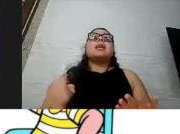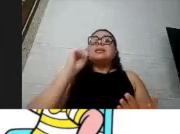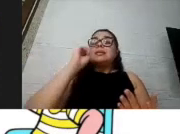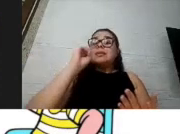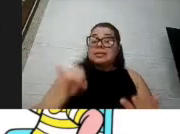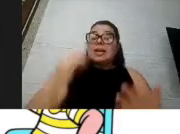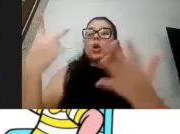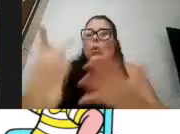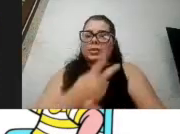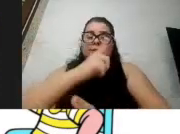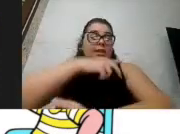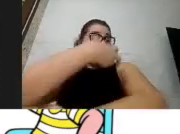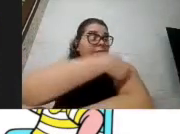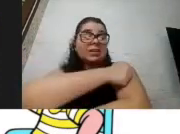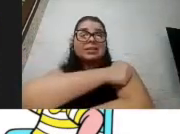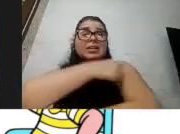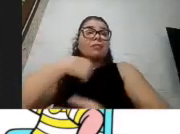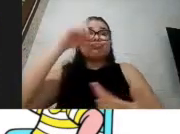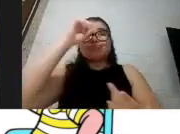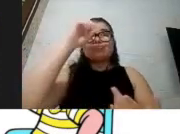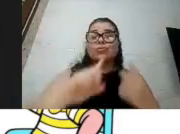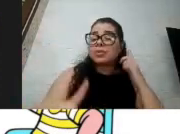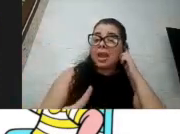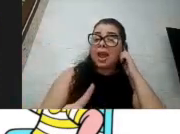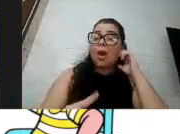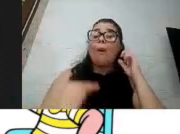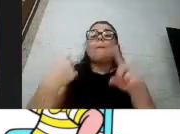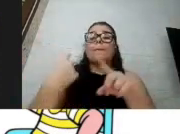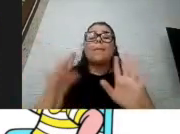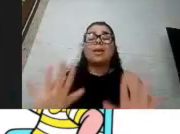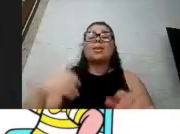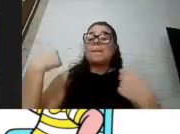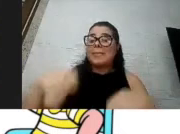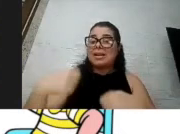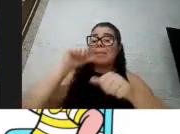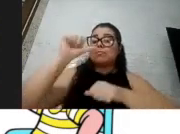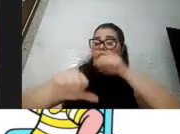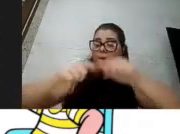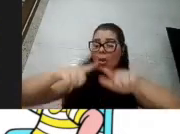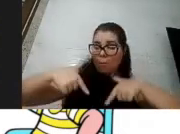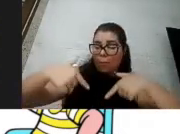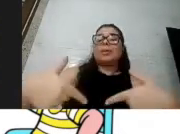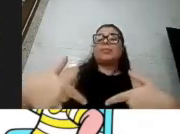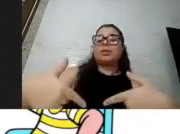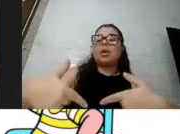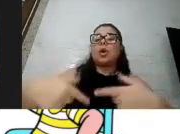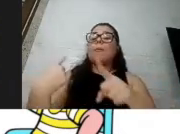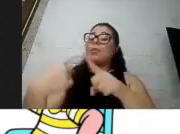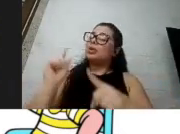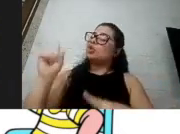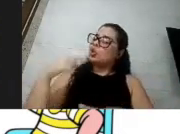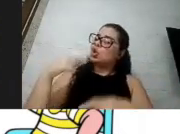mudança de comportamento para as novas fases da pandemia é real, então a gente tem sim que